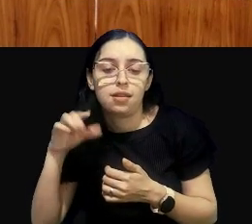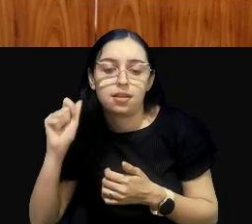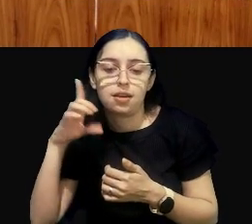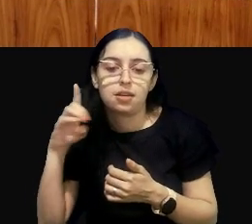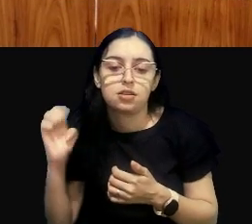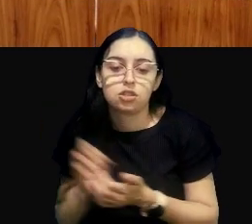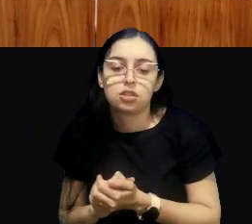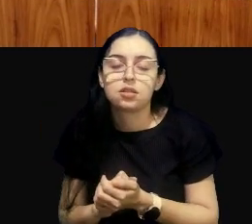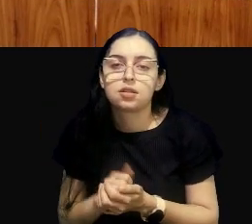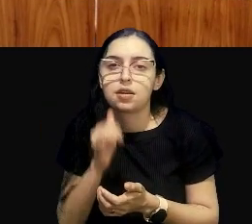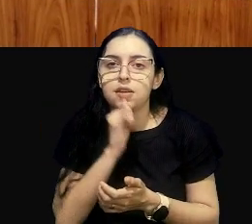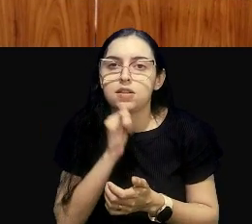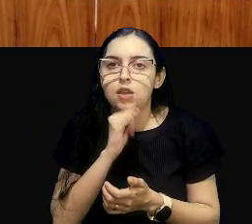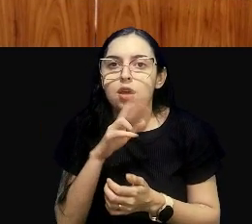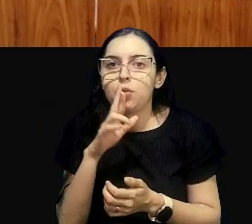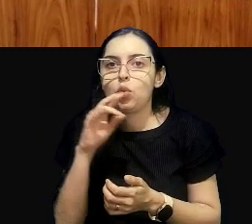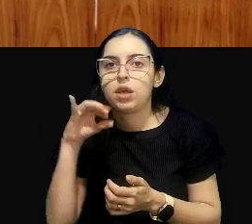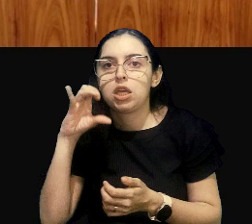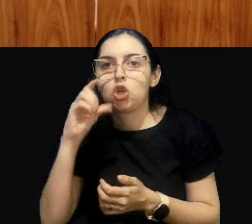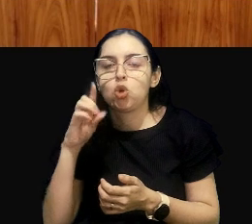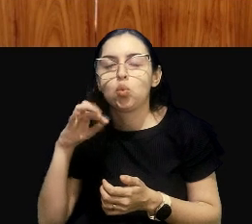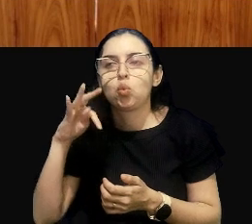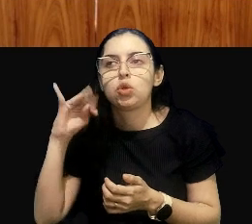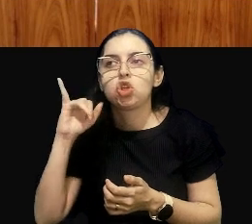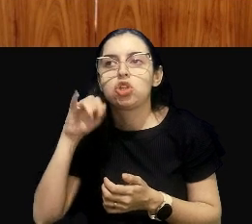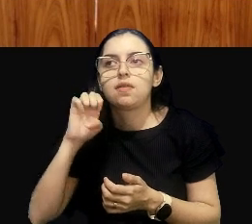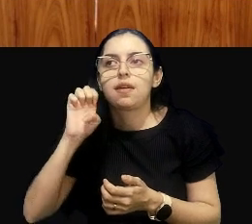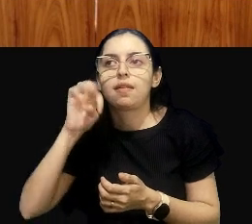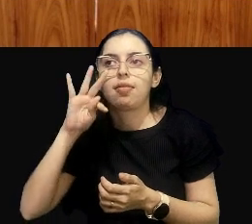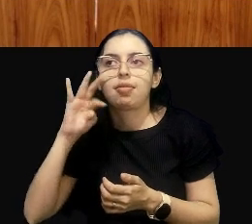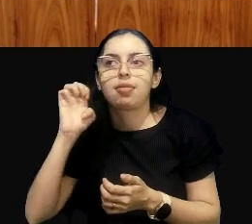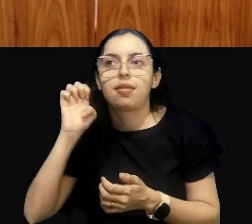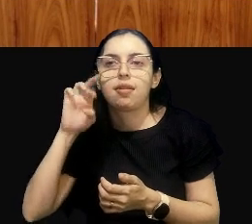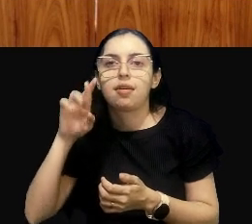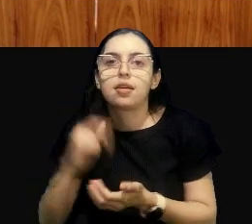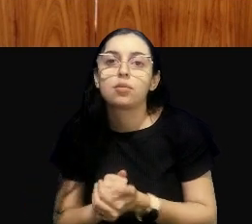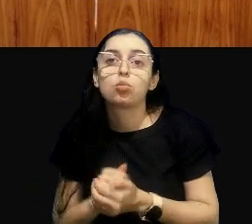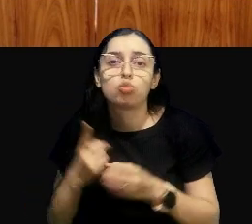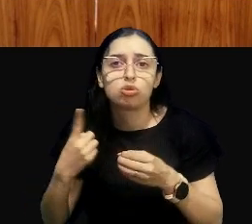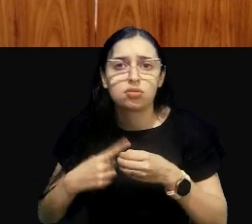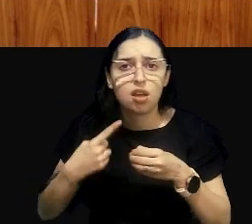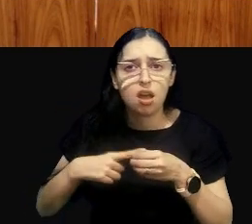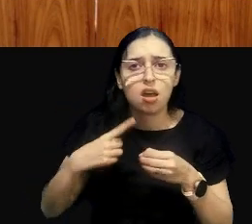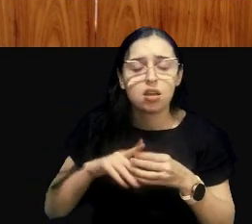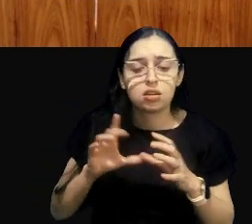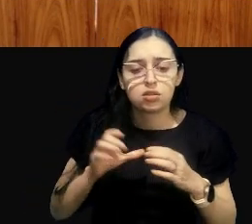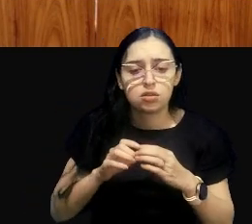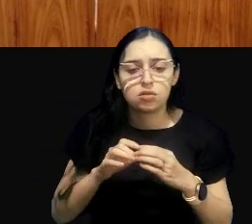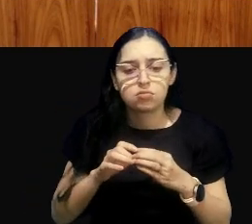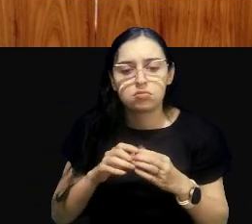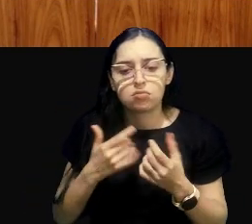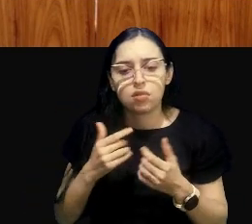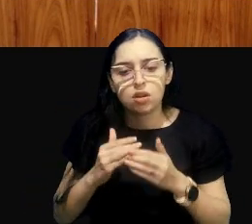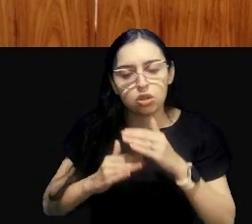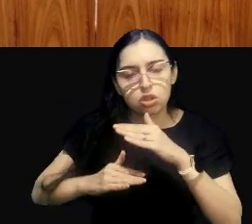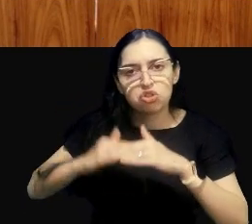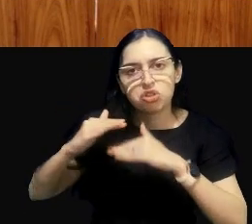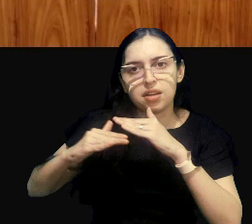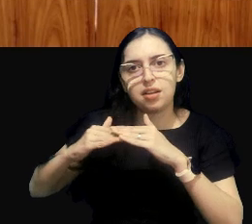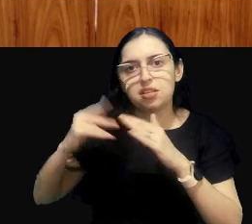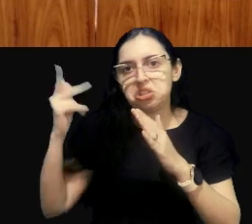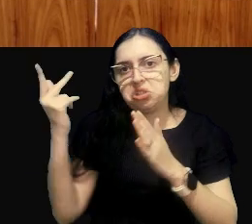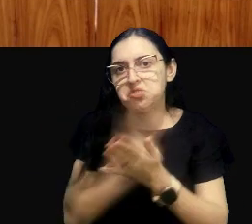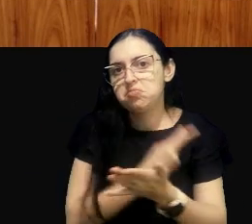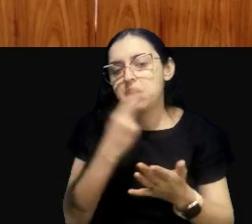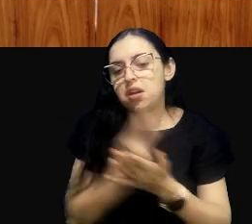Tietê que a gente estava comentando, vamos lembrar também que a gente tem muitos assentamentos e comunidades informais que se desenvolvem nos tributários